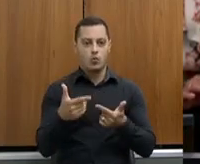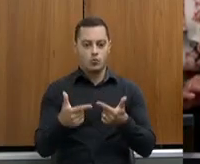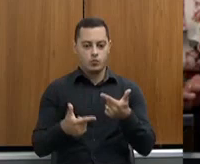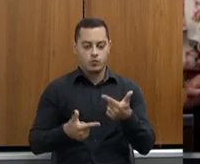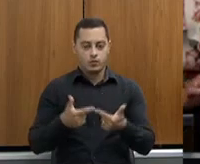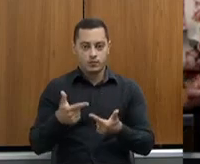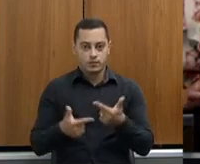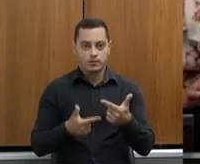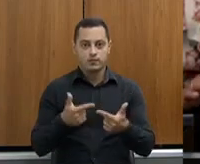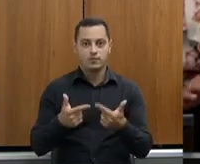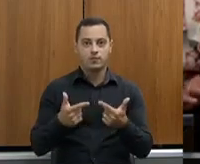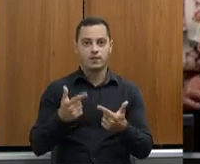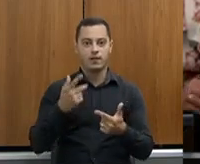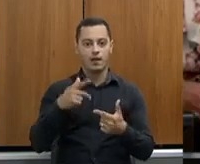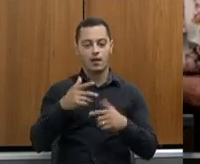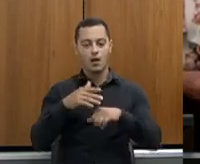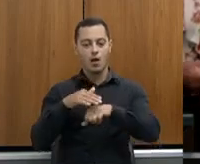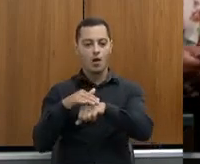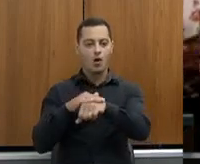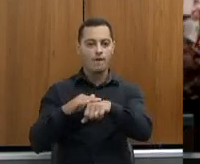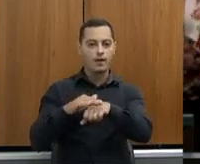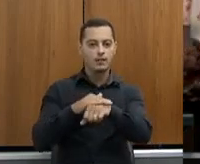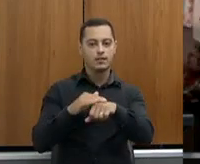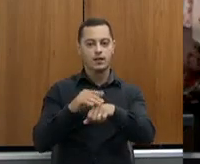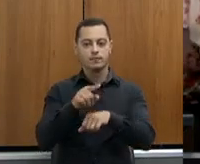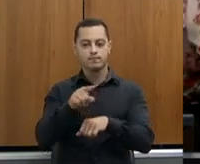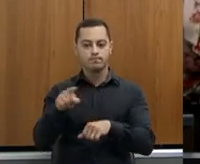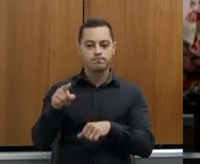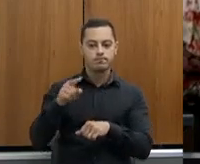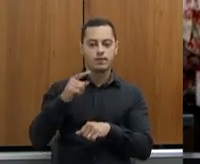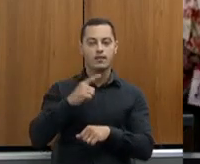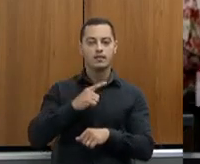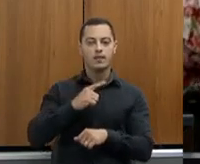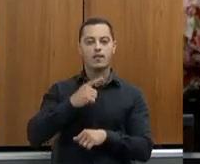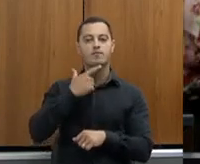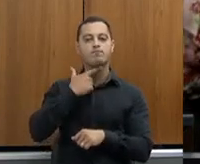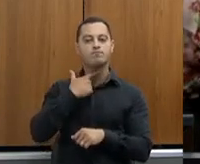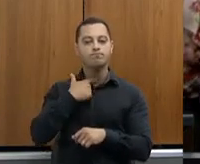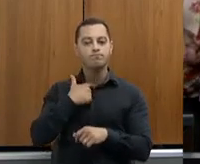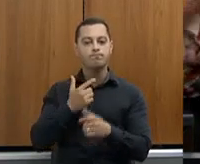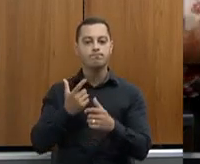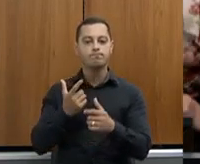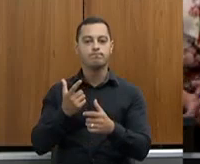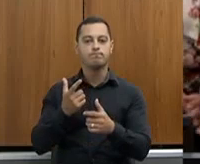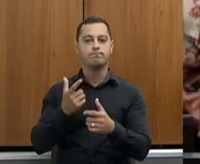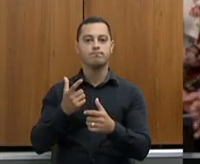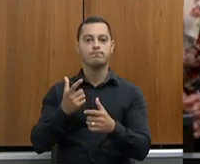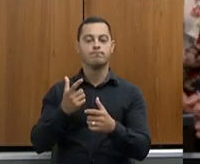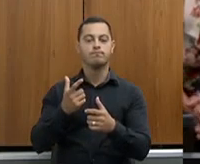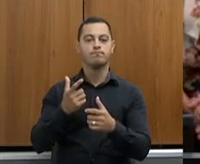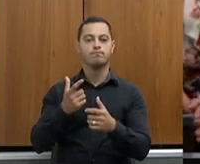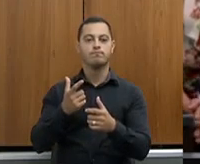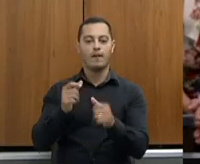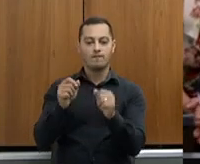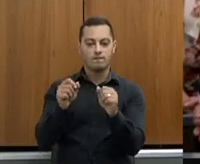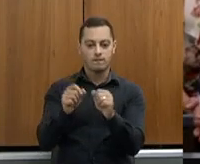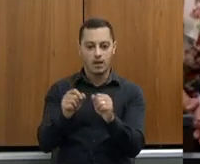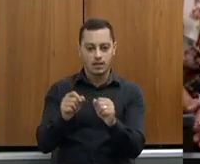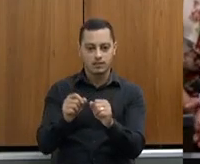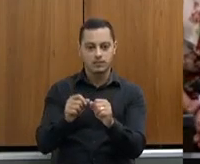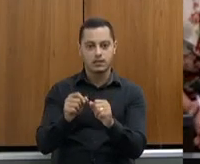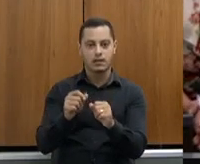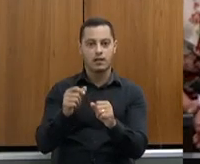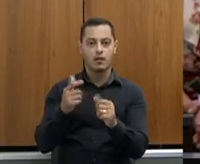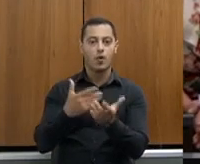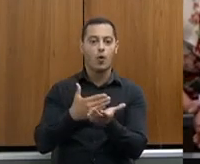para poder conversar com os servidores que têm interesse de aderir e desligar, e a gente poder contratar. Fora isso,